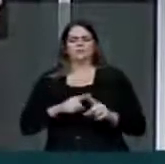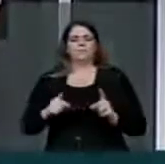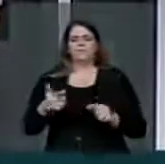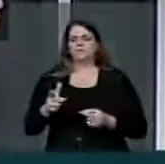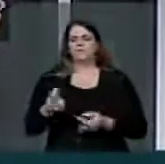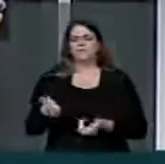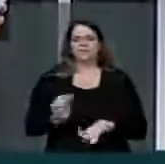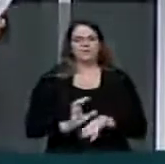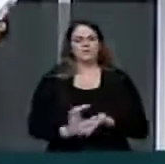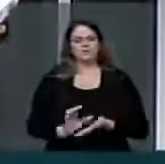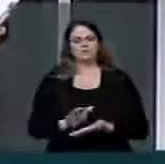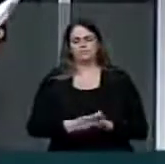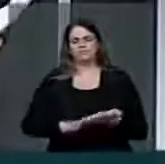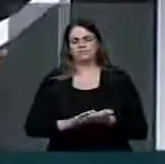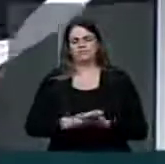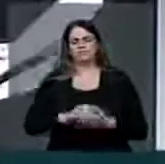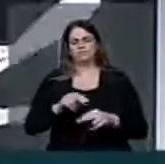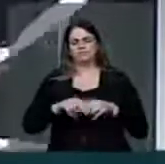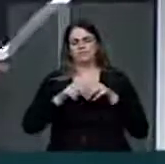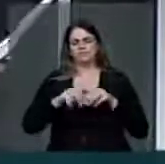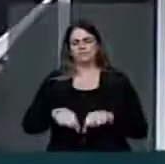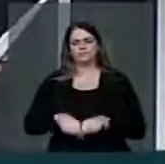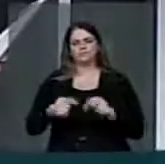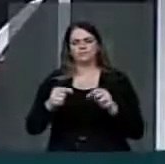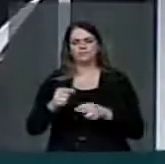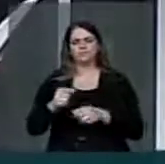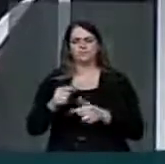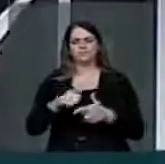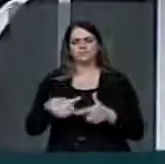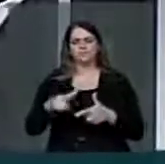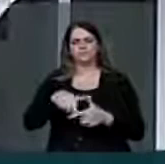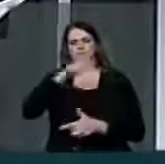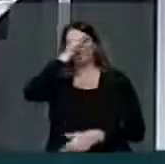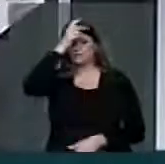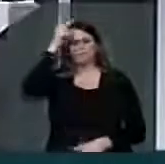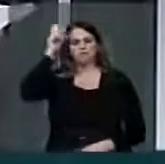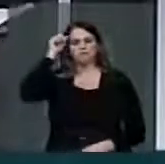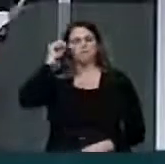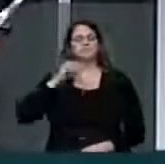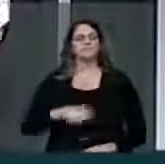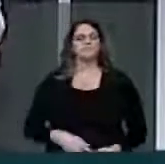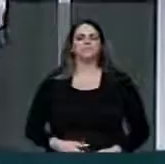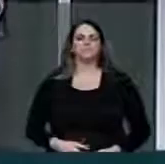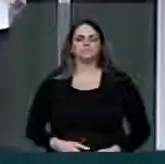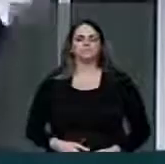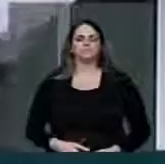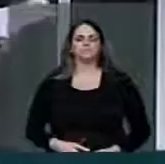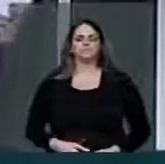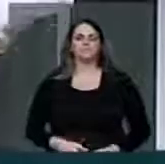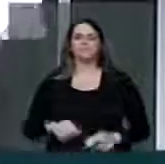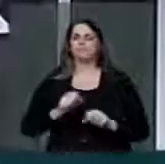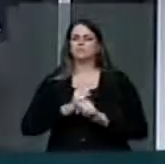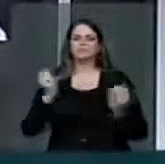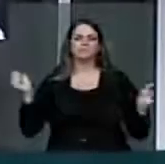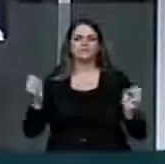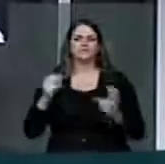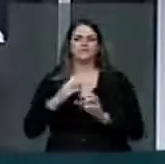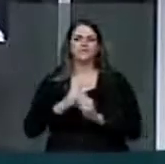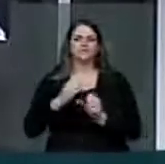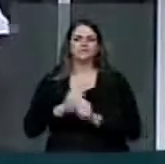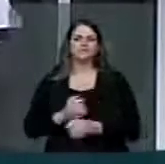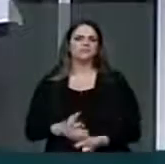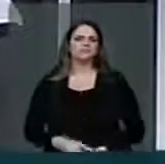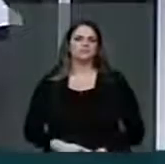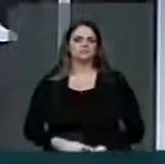necessário para a realização da transferência para as prefeituras. É uma conta que não fecha, não há como fechar essa conta.